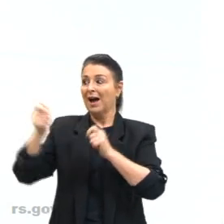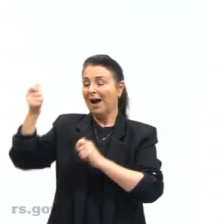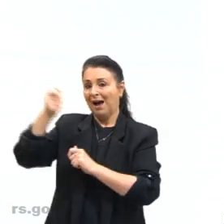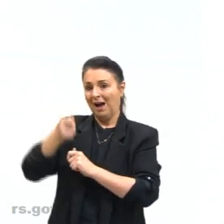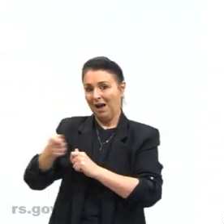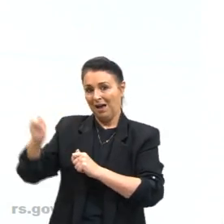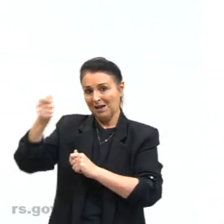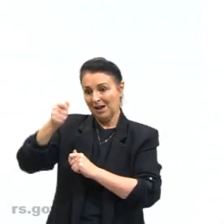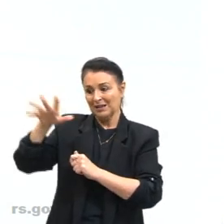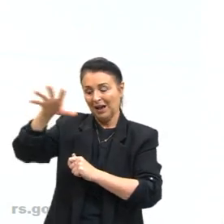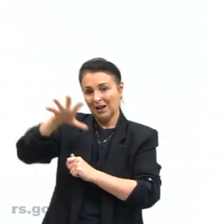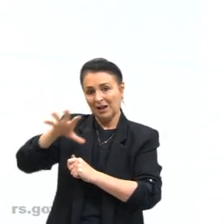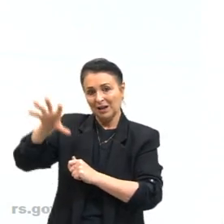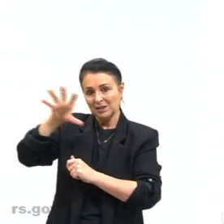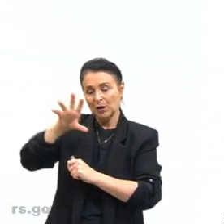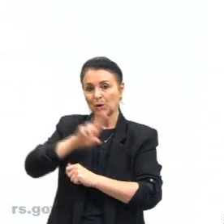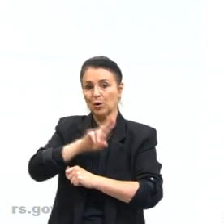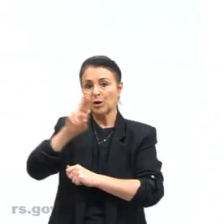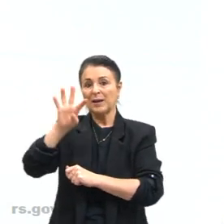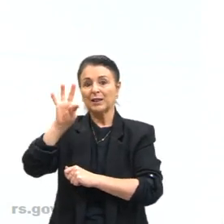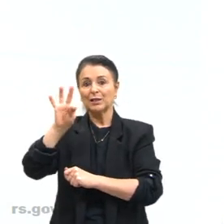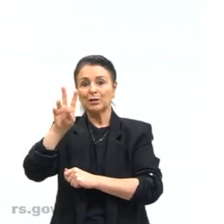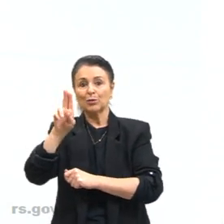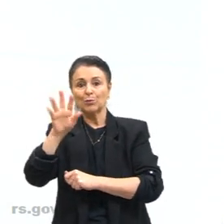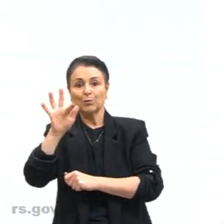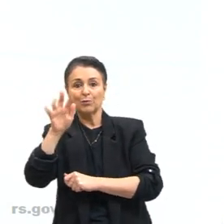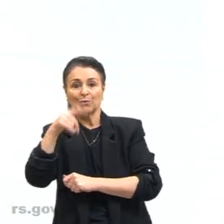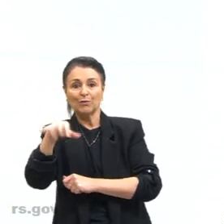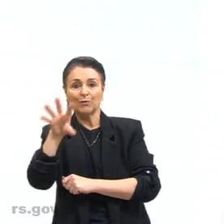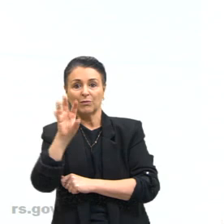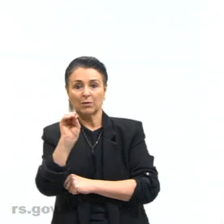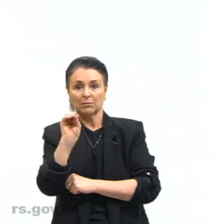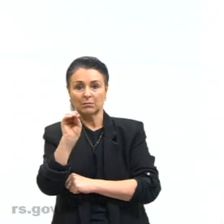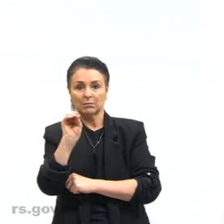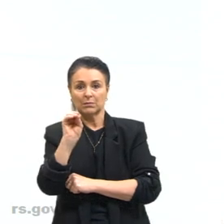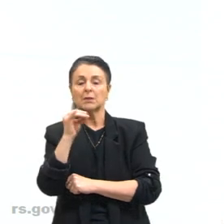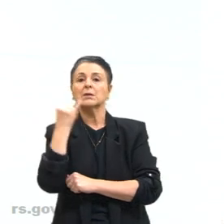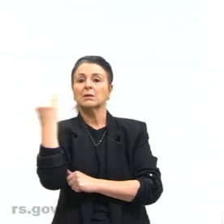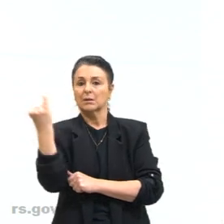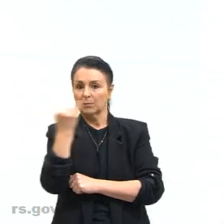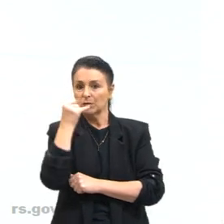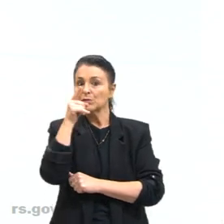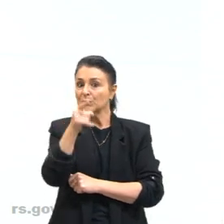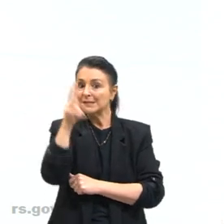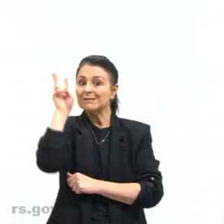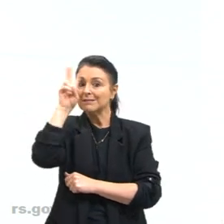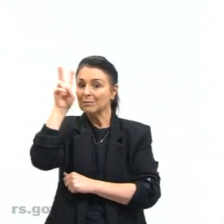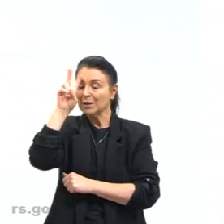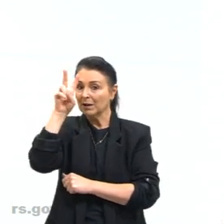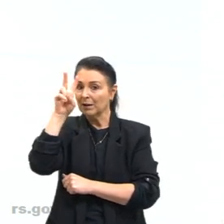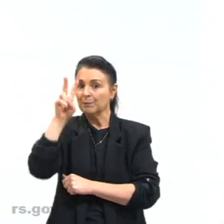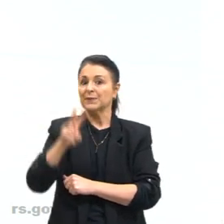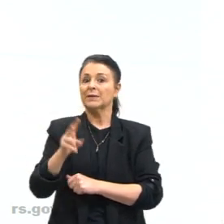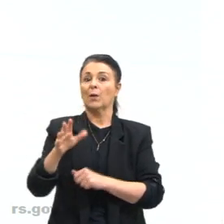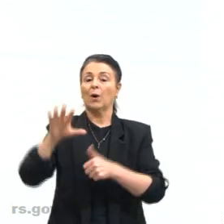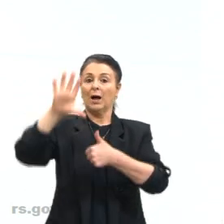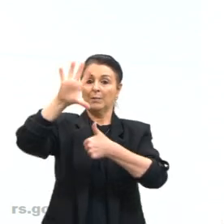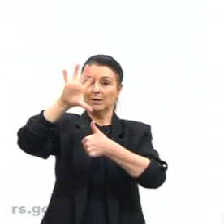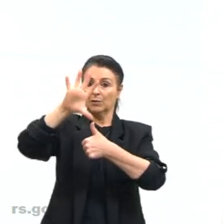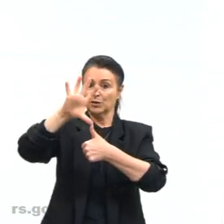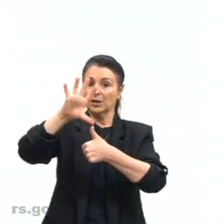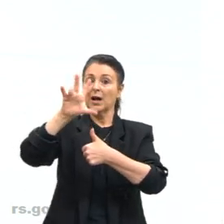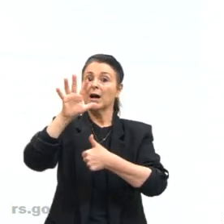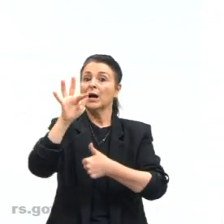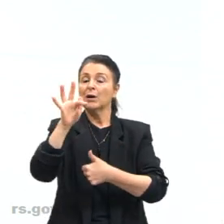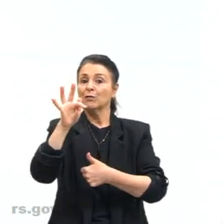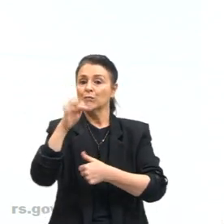asiática ali, nós vamos chamar isso de tufão, certo? Isso é importante a gente lembrar. Então, furacão na América do Norte e tufão na